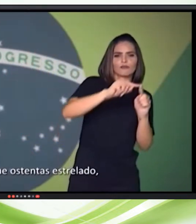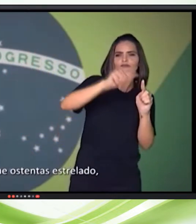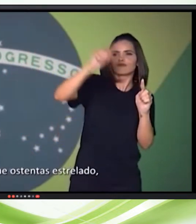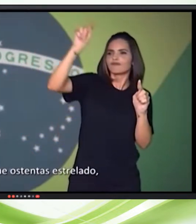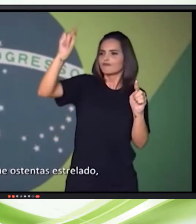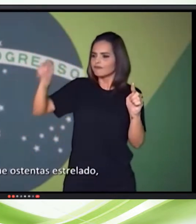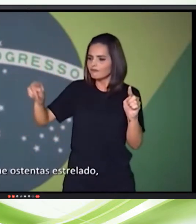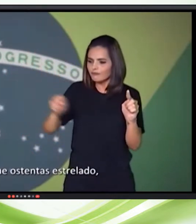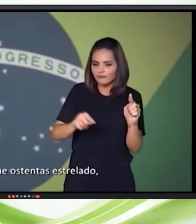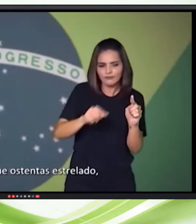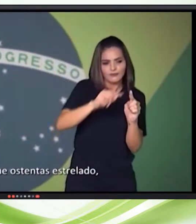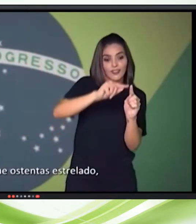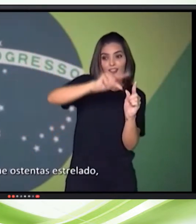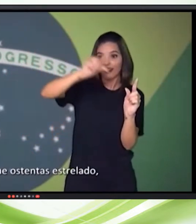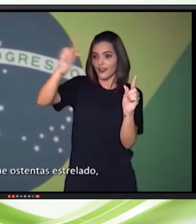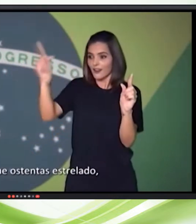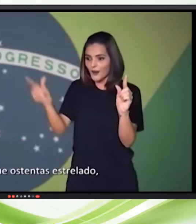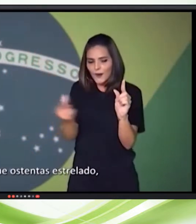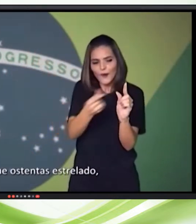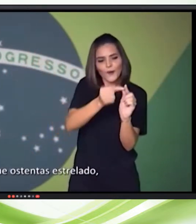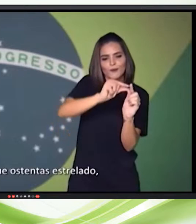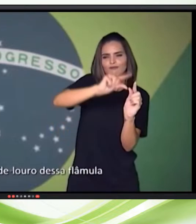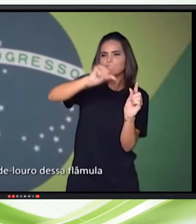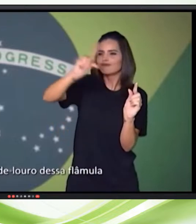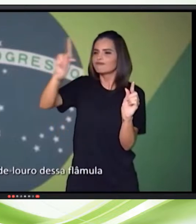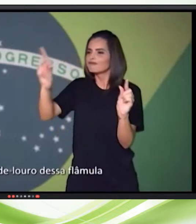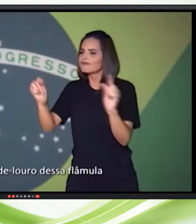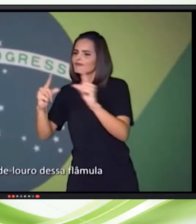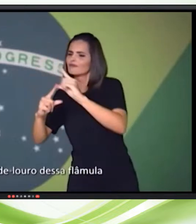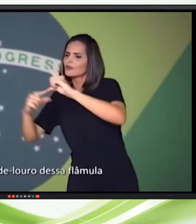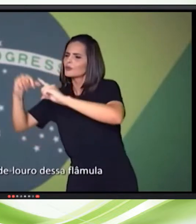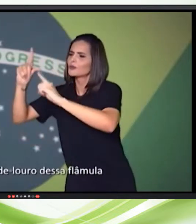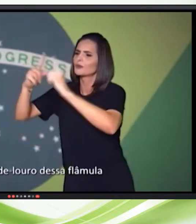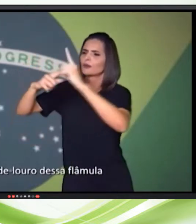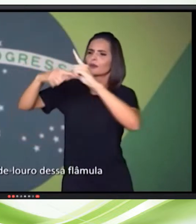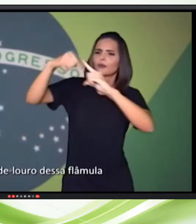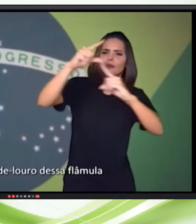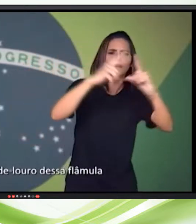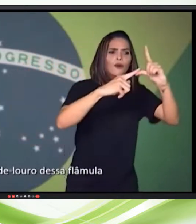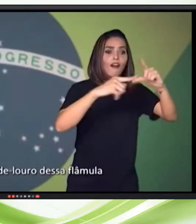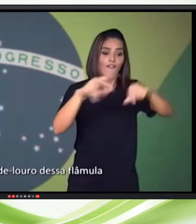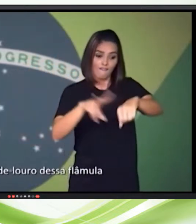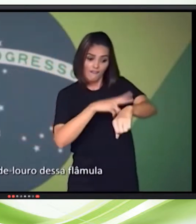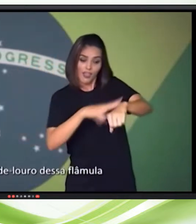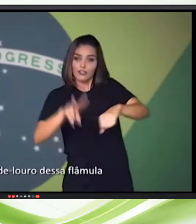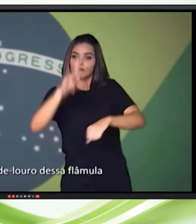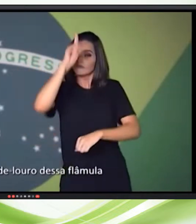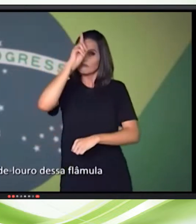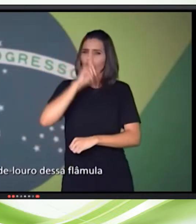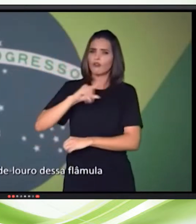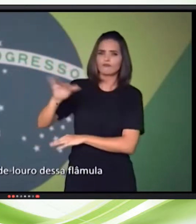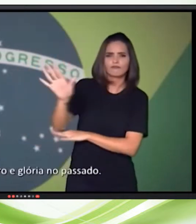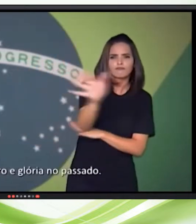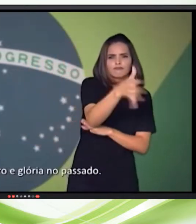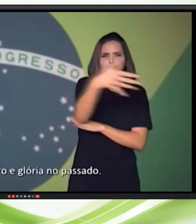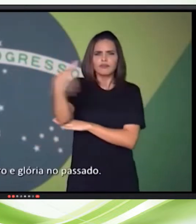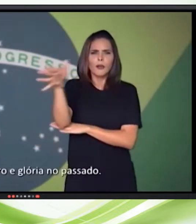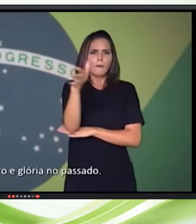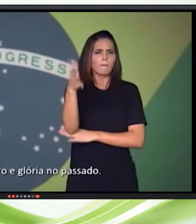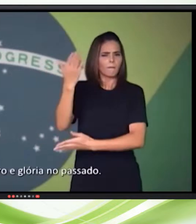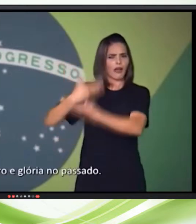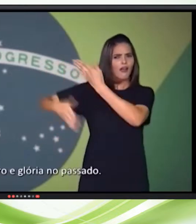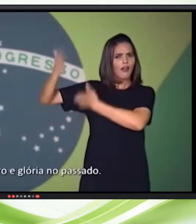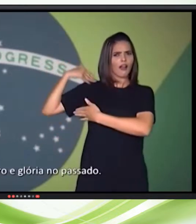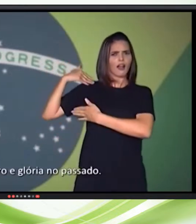rabo a luz que as pernas estrelado E de um verde louro desfavado Mas